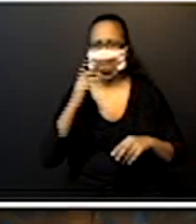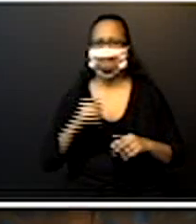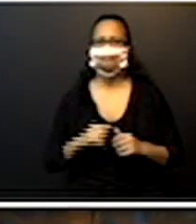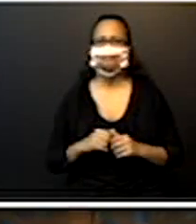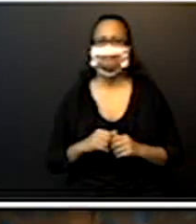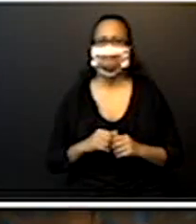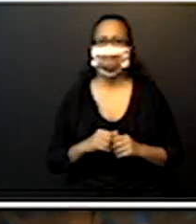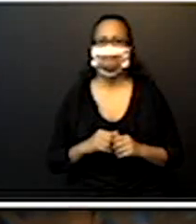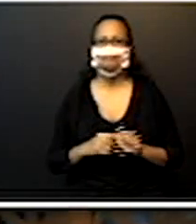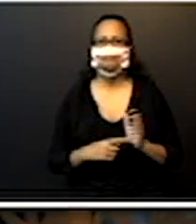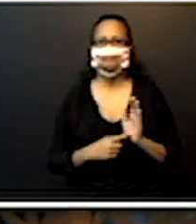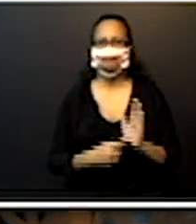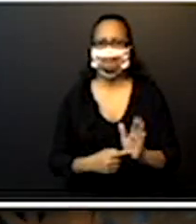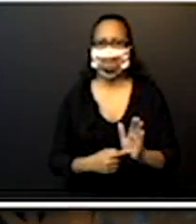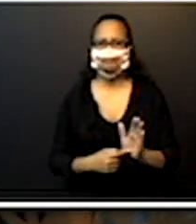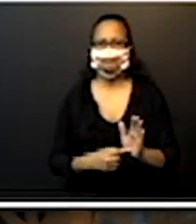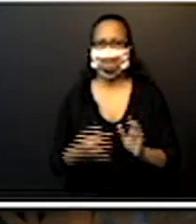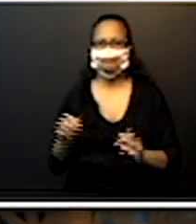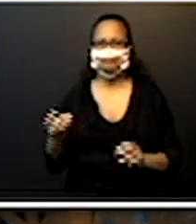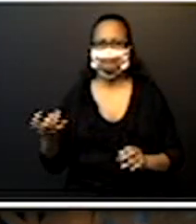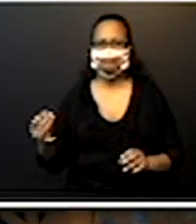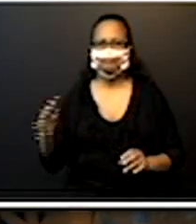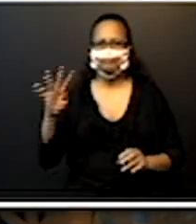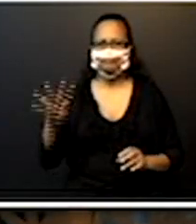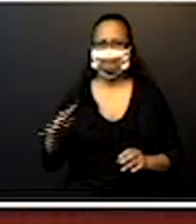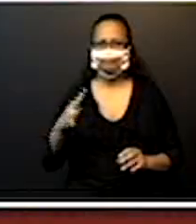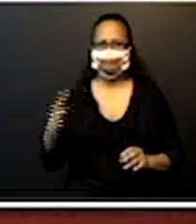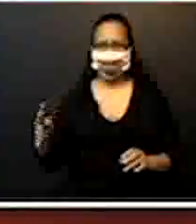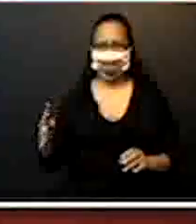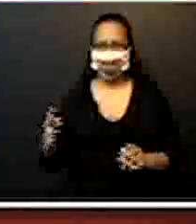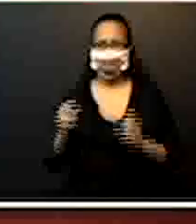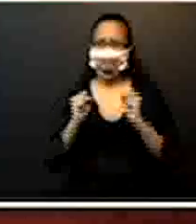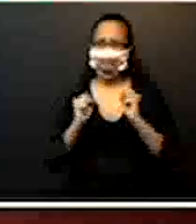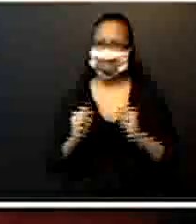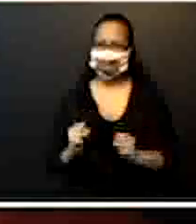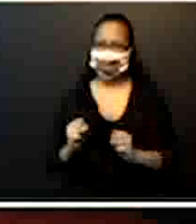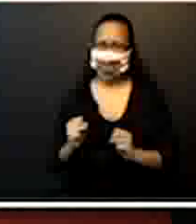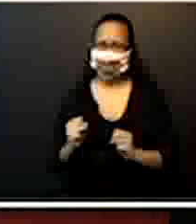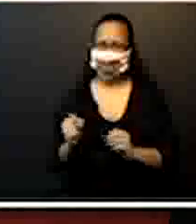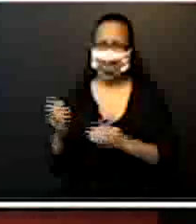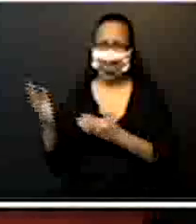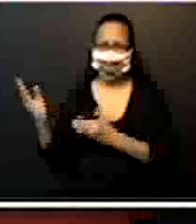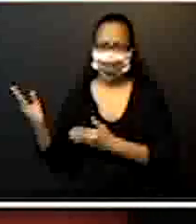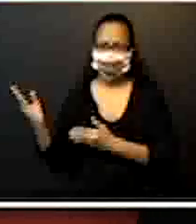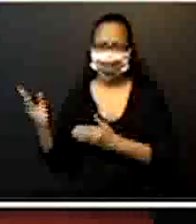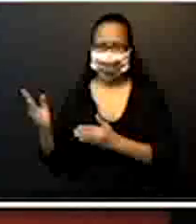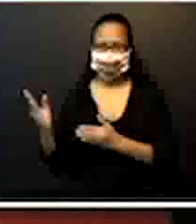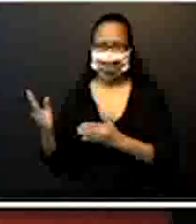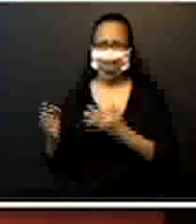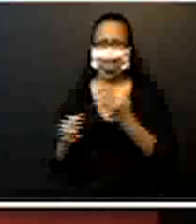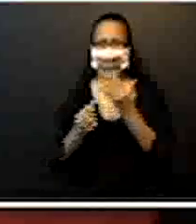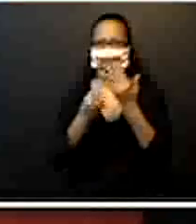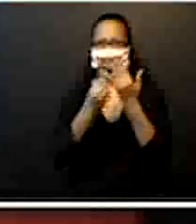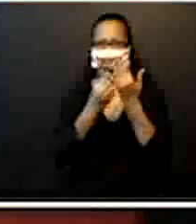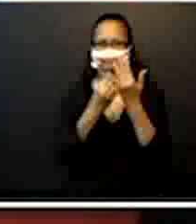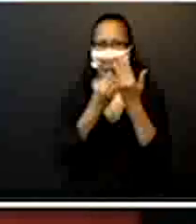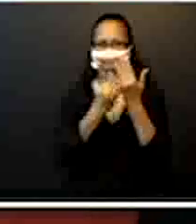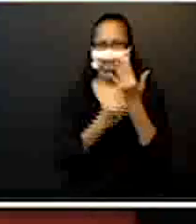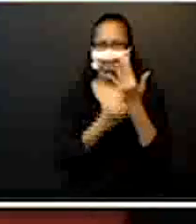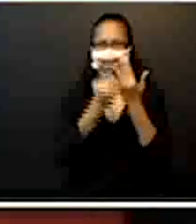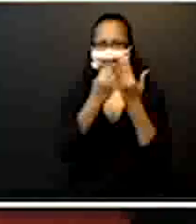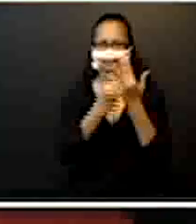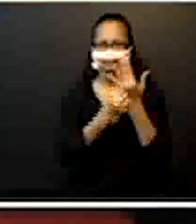sistema de numeração decimal, pode ser com o ábaco. Olha lá. Unidade, dezena, centena,